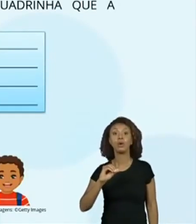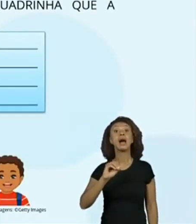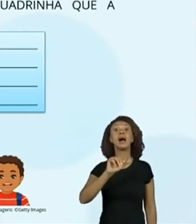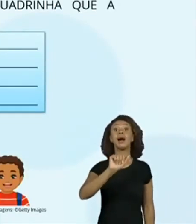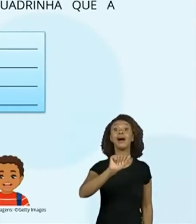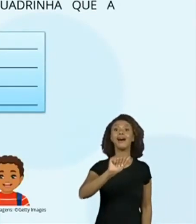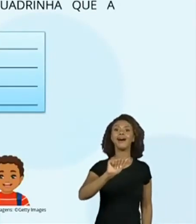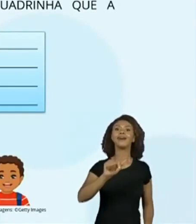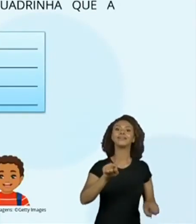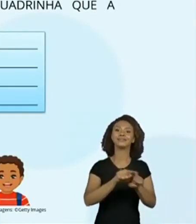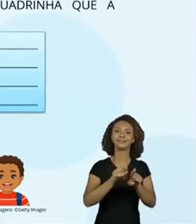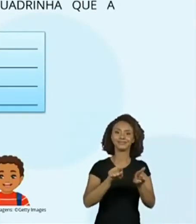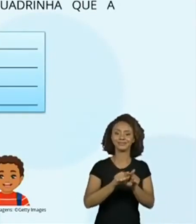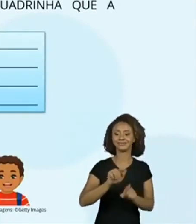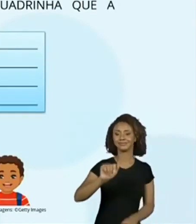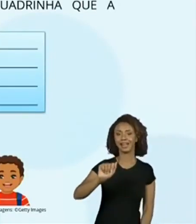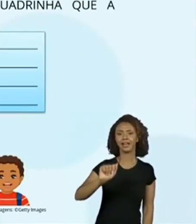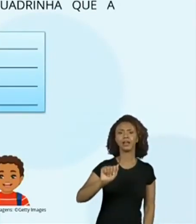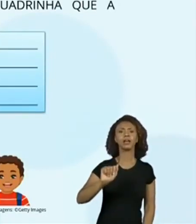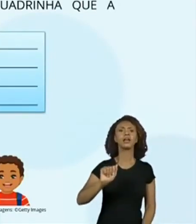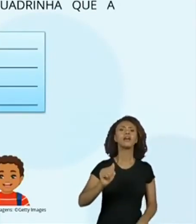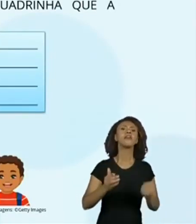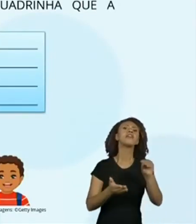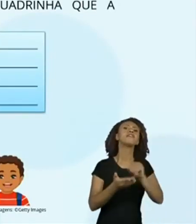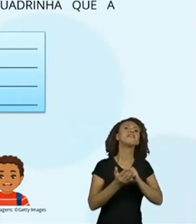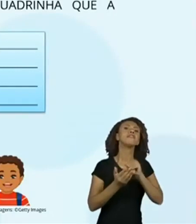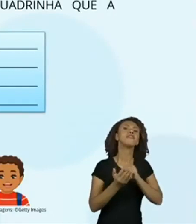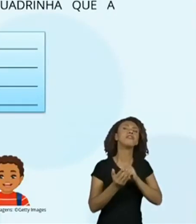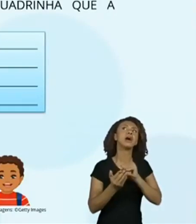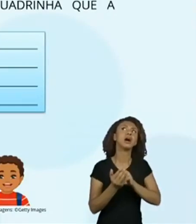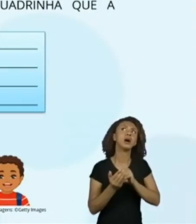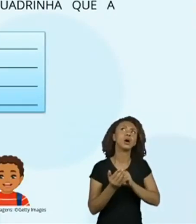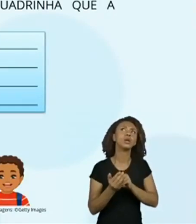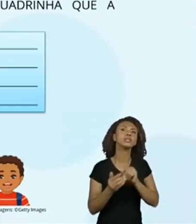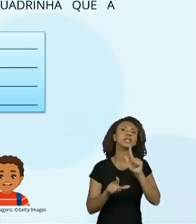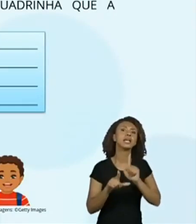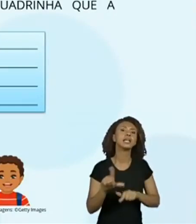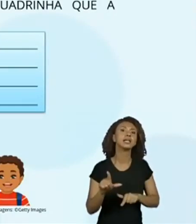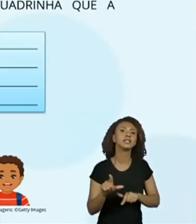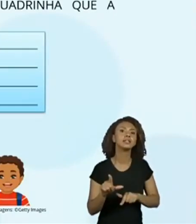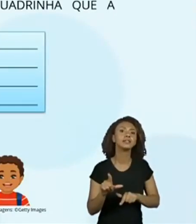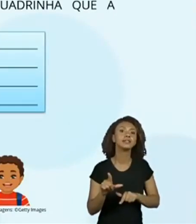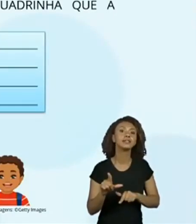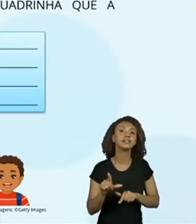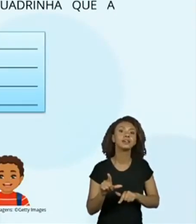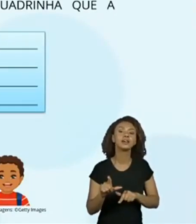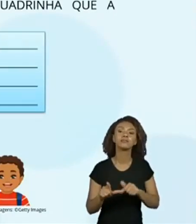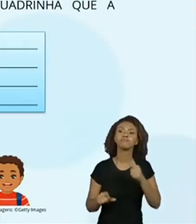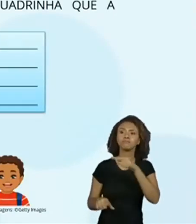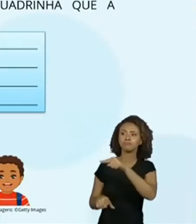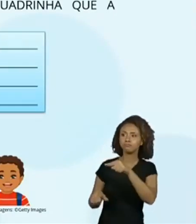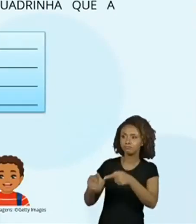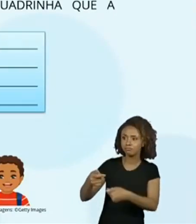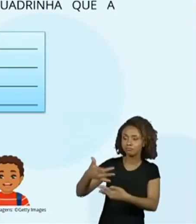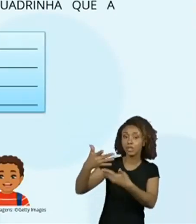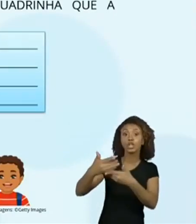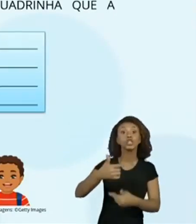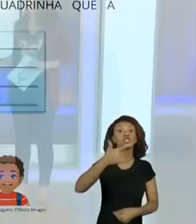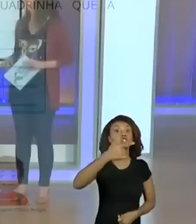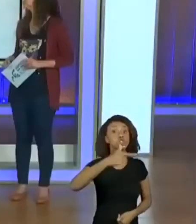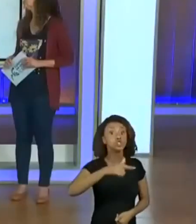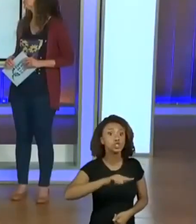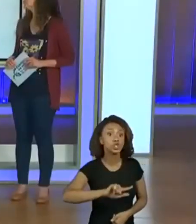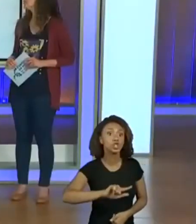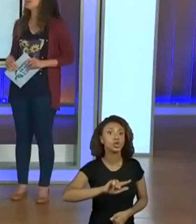Mas eu tenho que trazer mais uma letra para dar esse som de consoã. Eles estão dizendo de novo que é a letra N, porque a nossa aula está